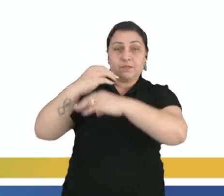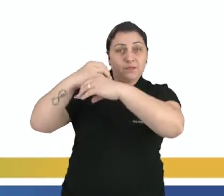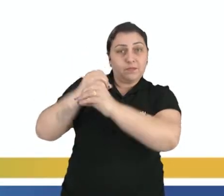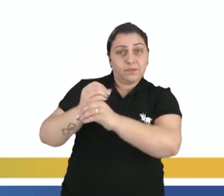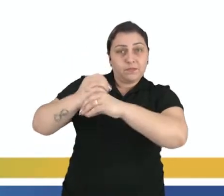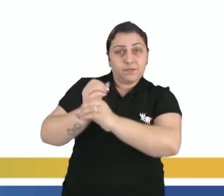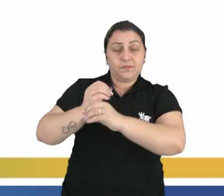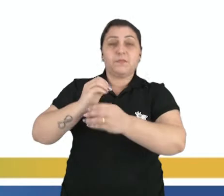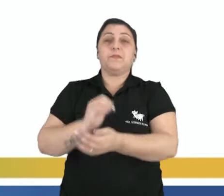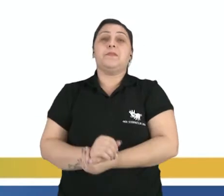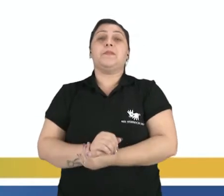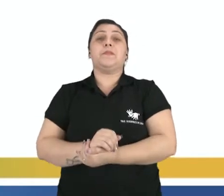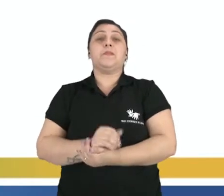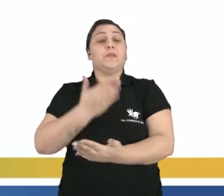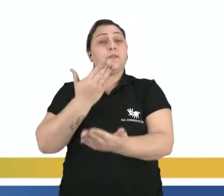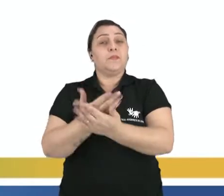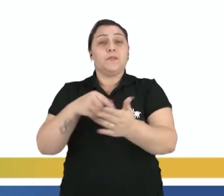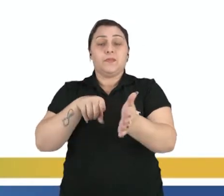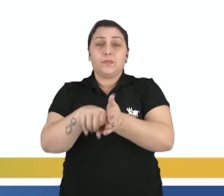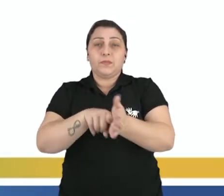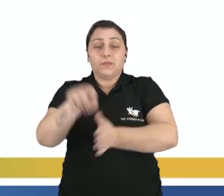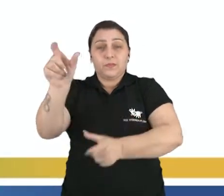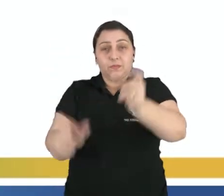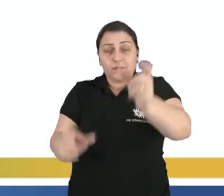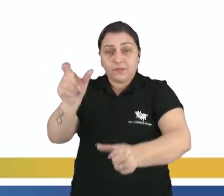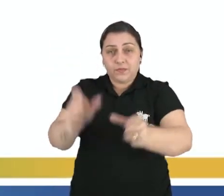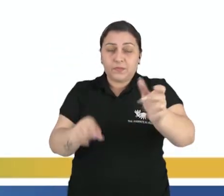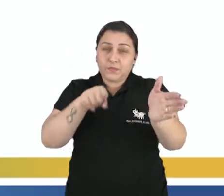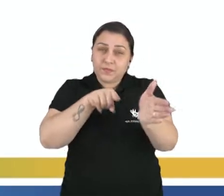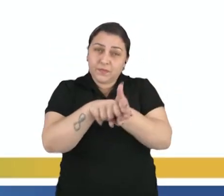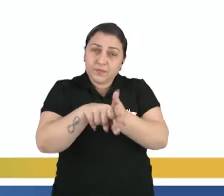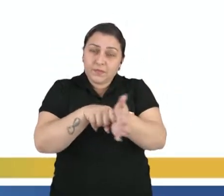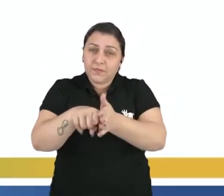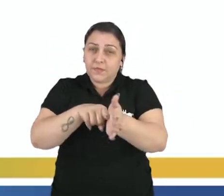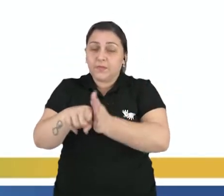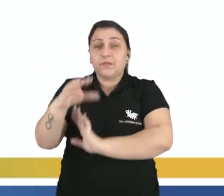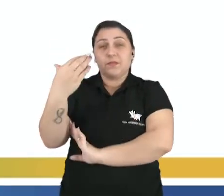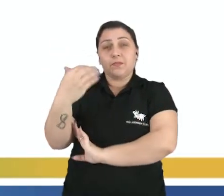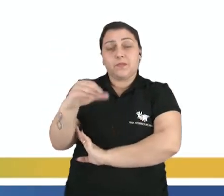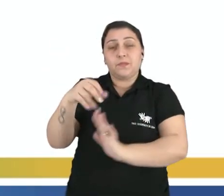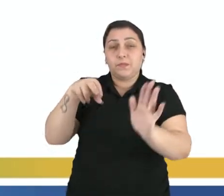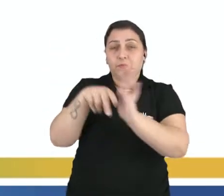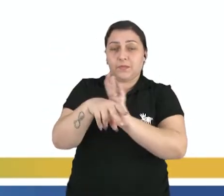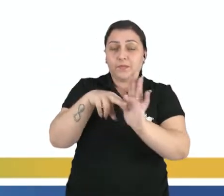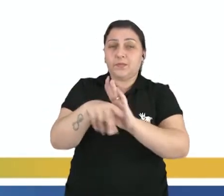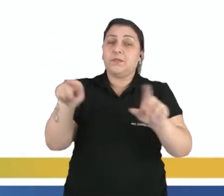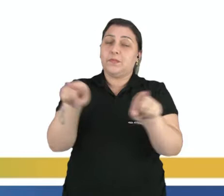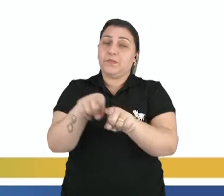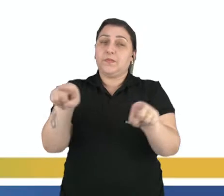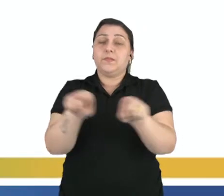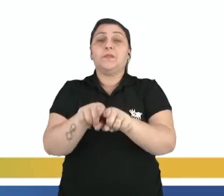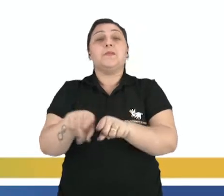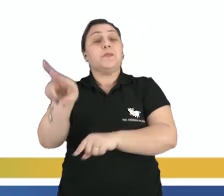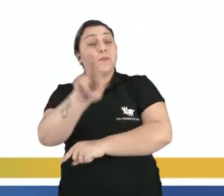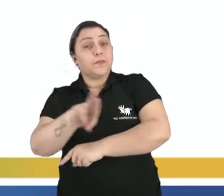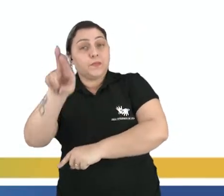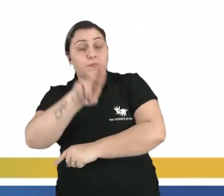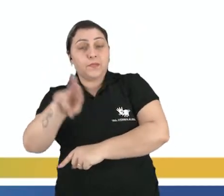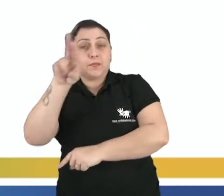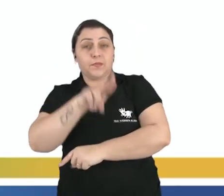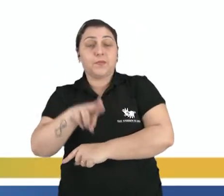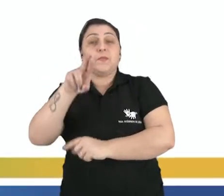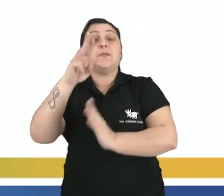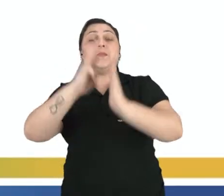biotecnologia. Os estudiosos das ciências biológicas, os pesquisadores das ciências biológicas que utilizaram